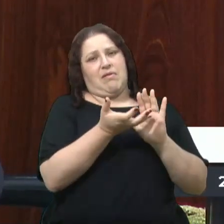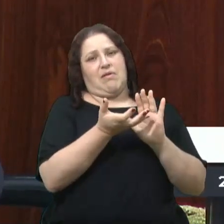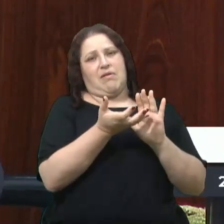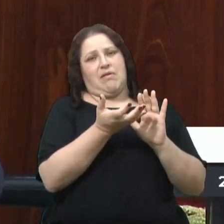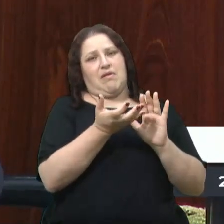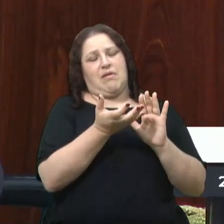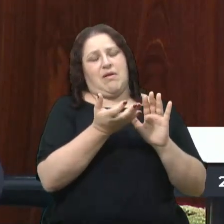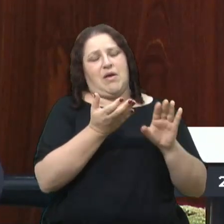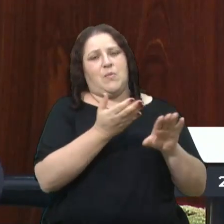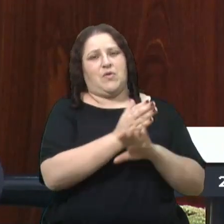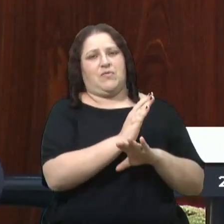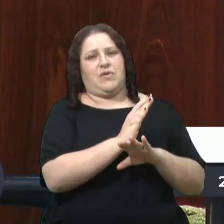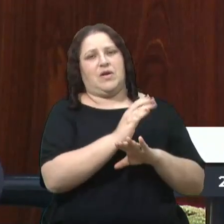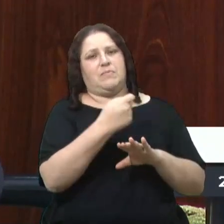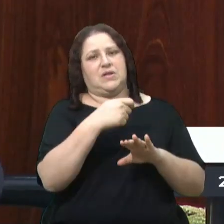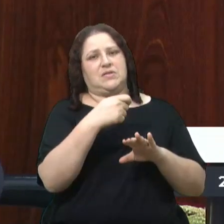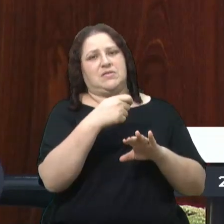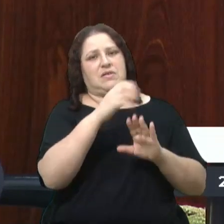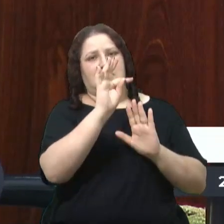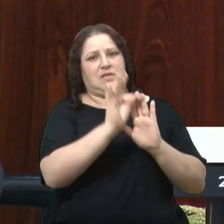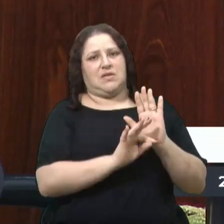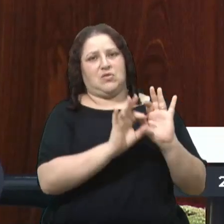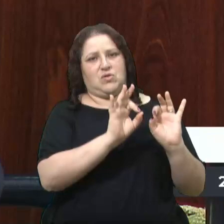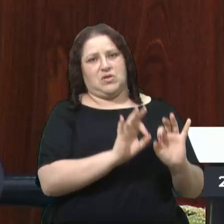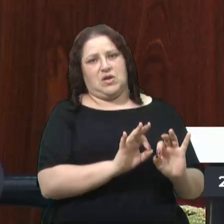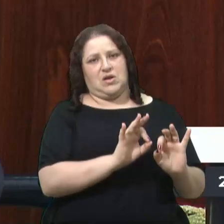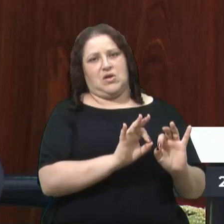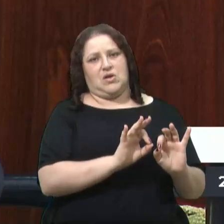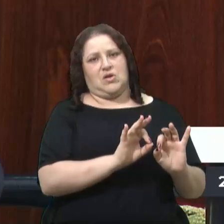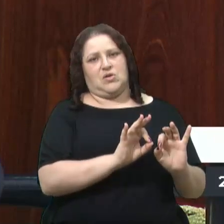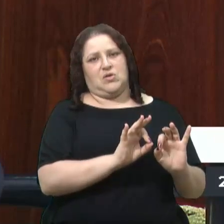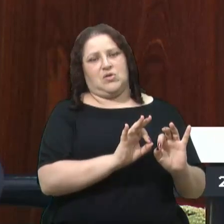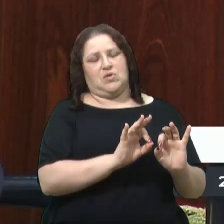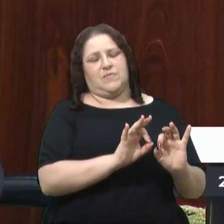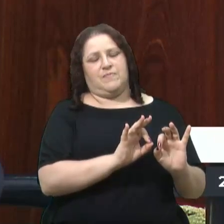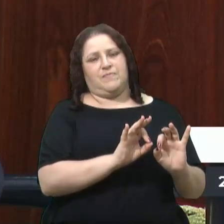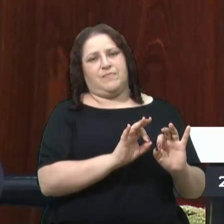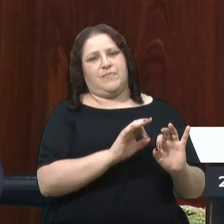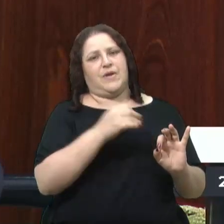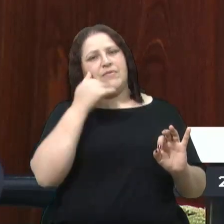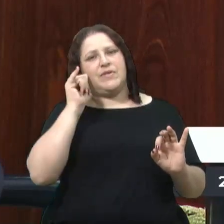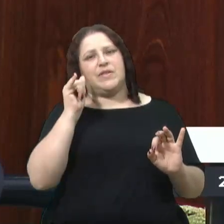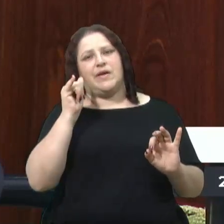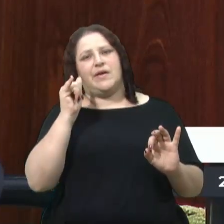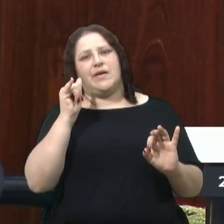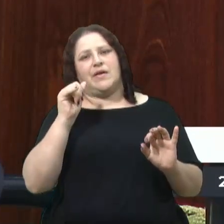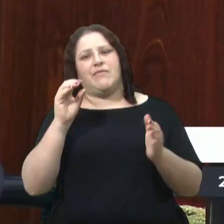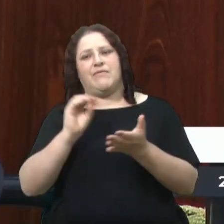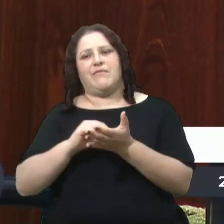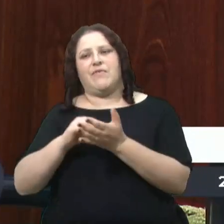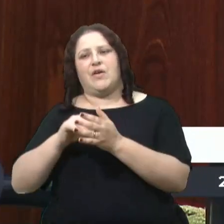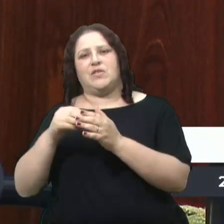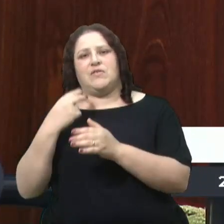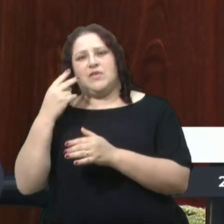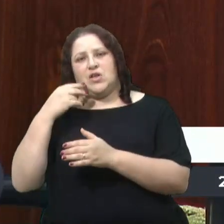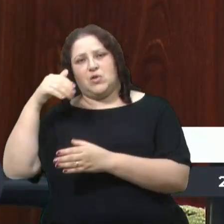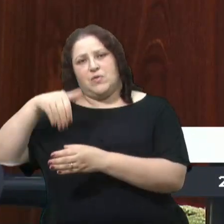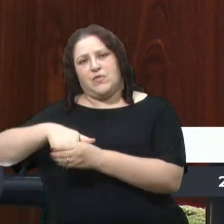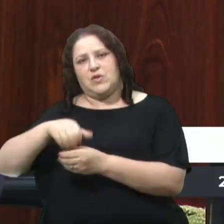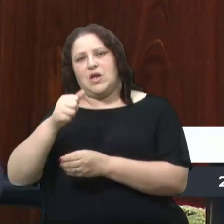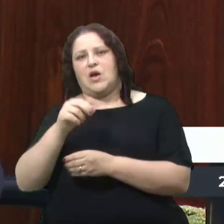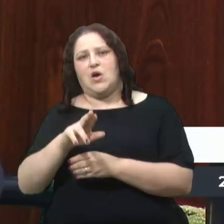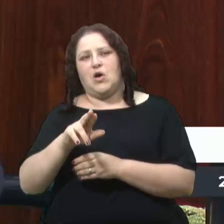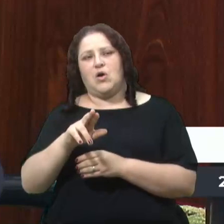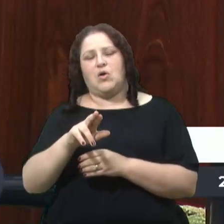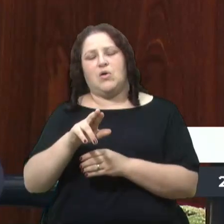refutados por falta de quórum ou retirados, porque vão perder. E, ao mesmo tempo, resolver os problemas da cidade que